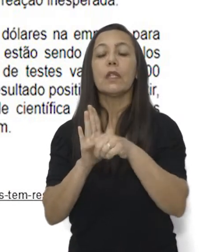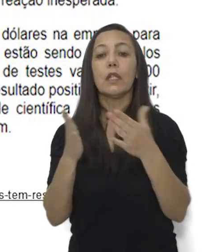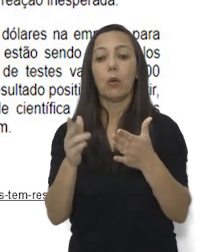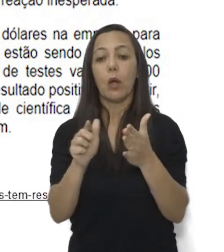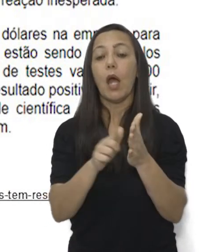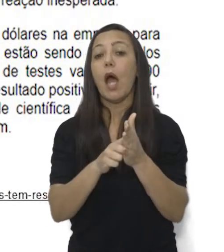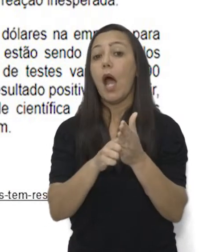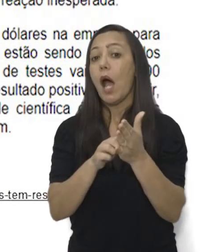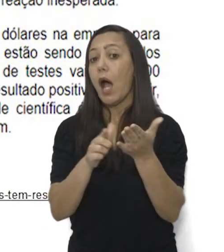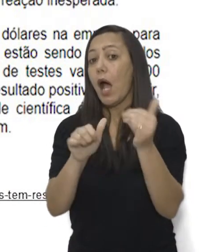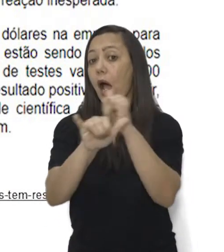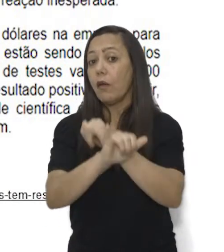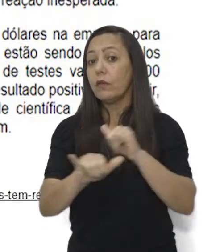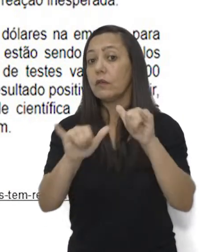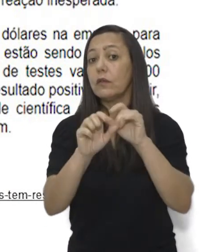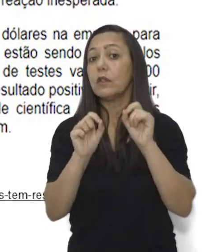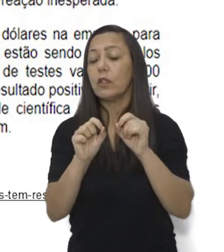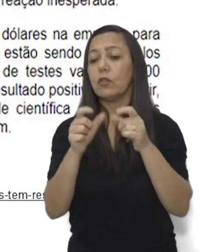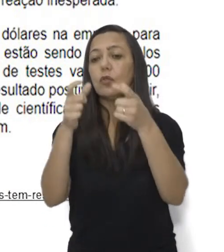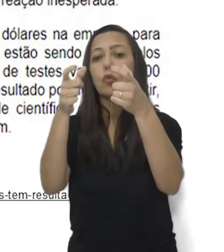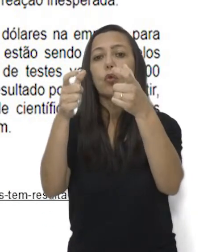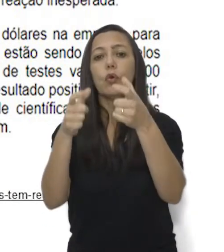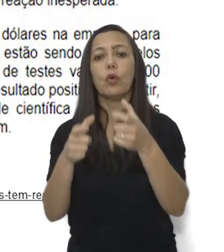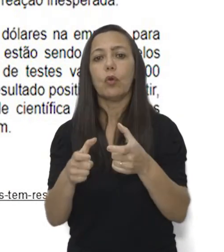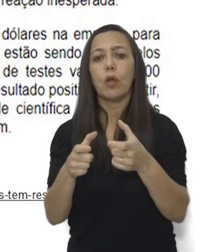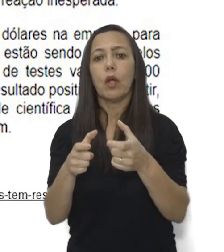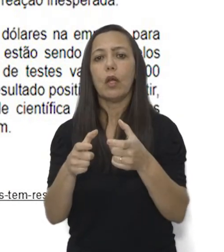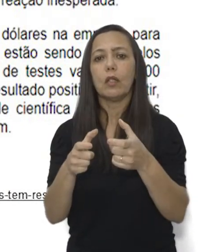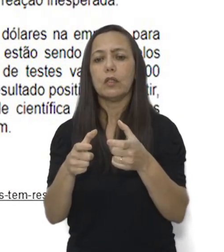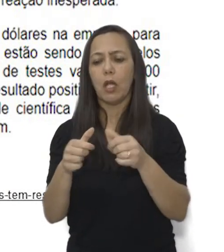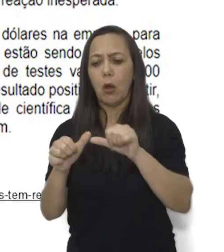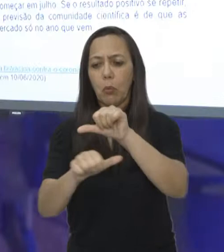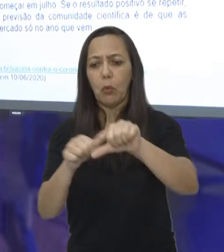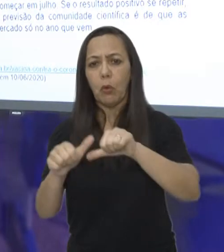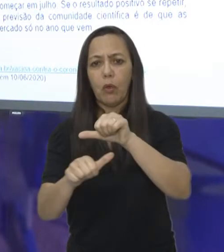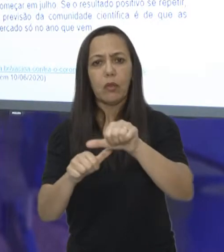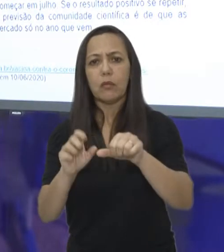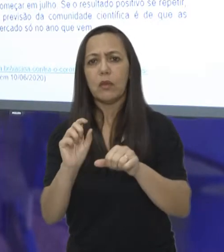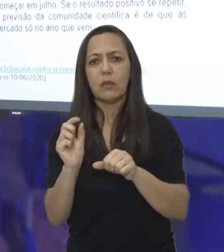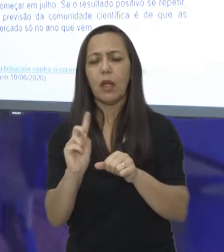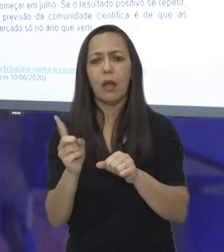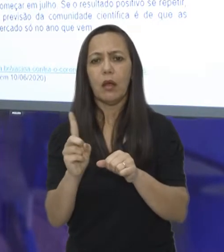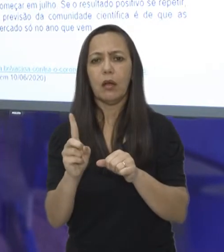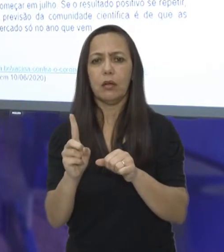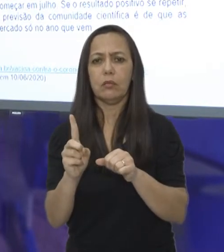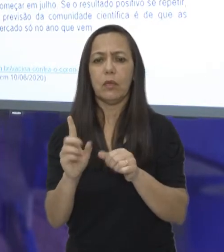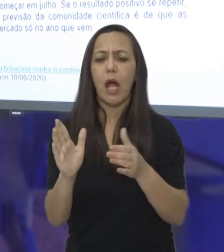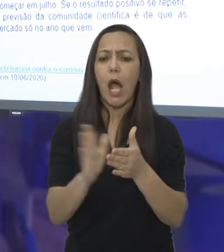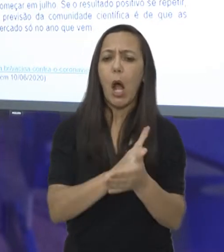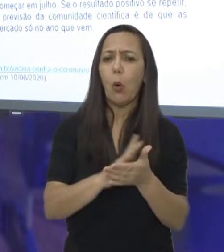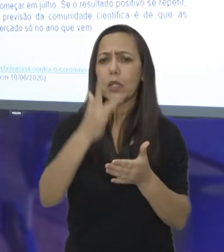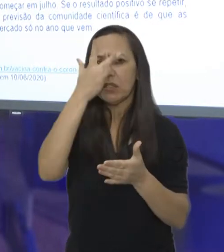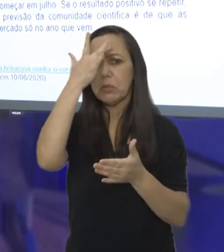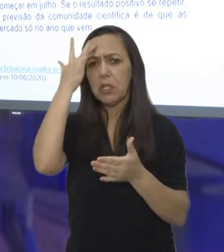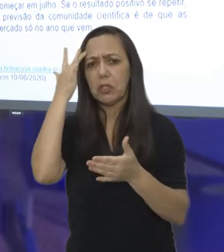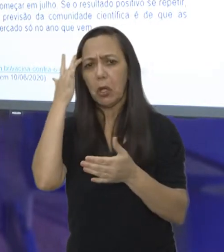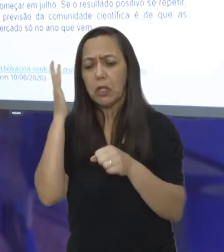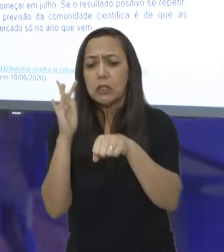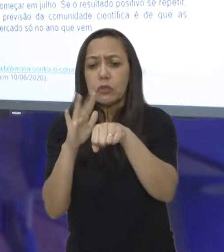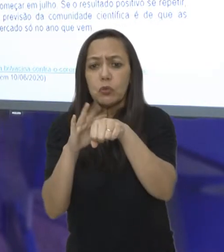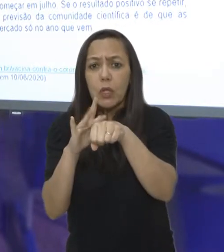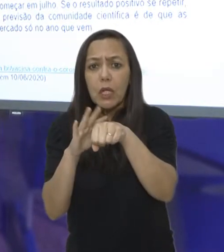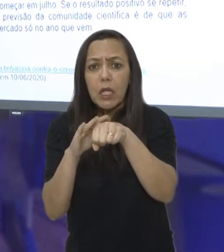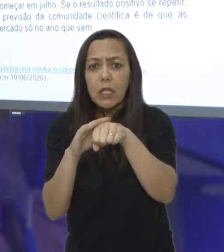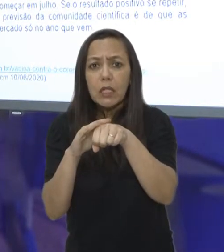também informou que os voluntários não sofreram efeitos colaterais, ou seja, não tiveram nenhuma reação